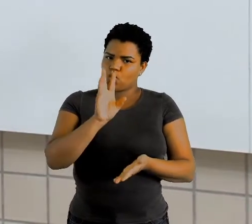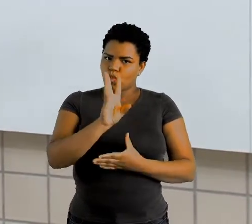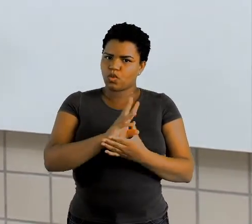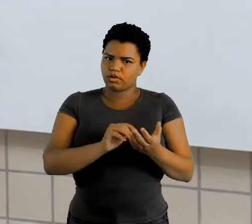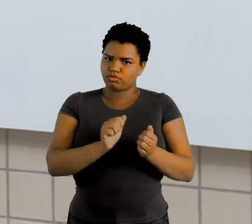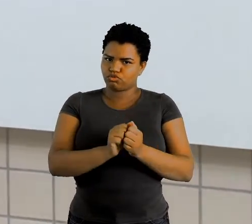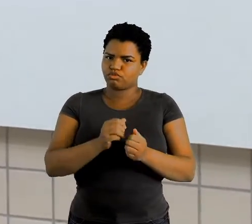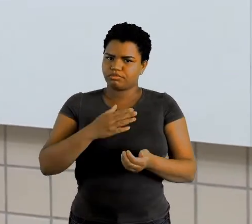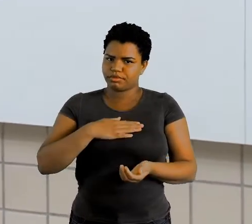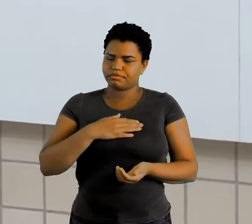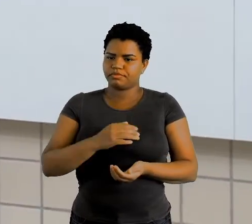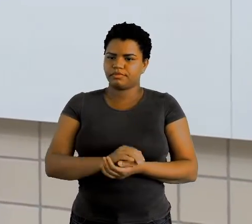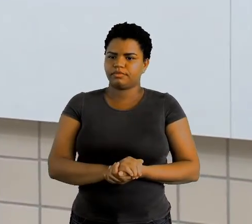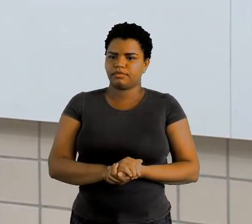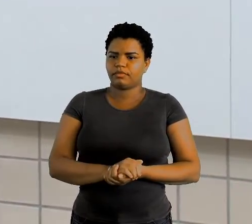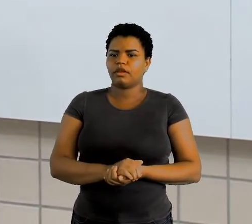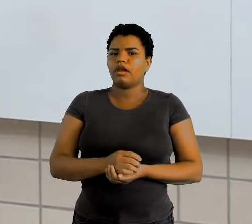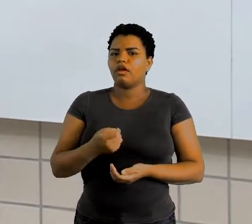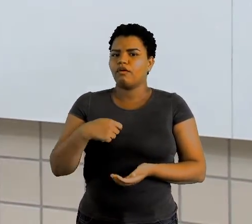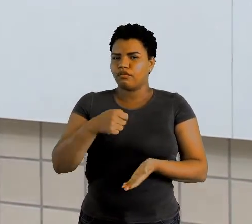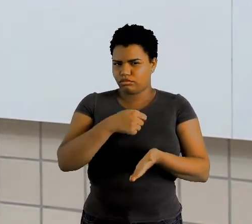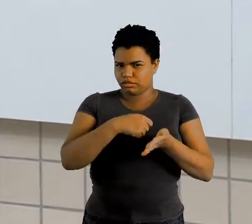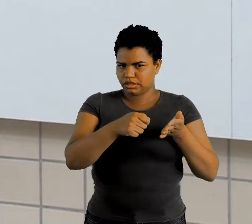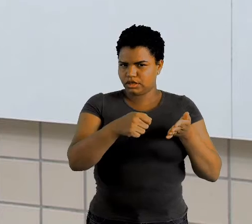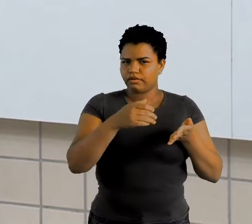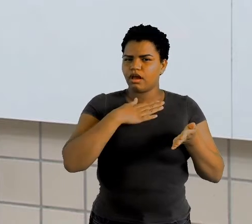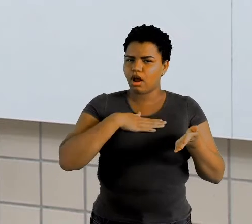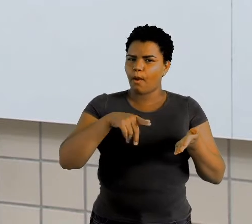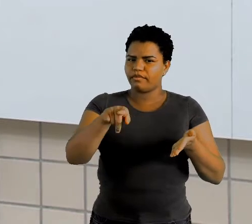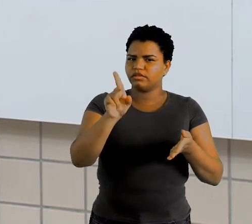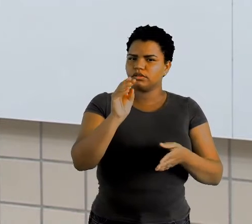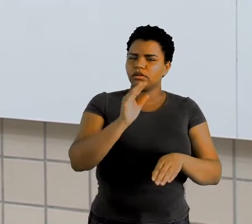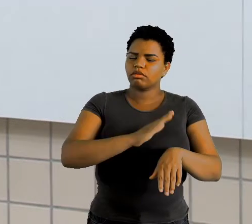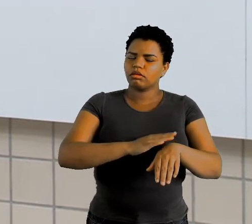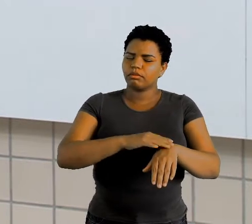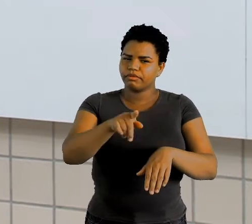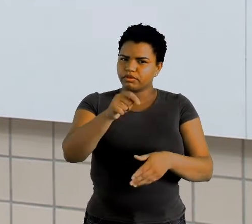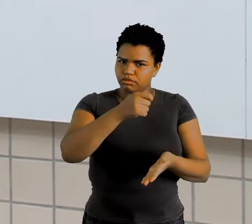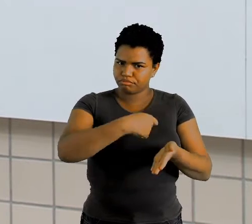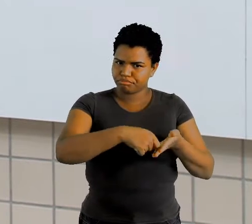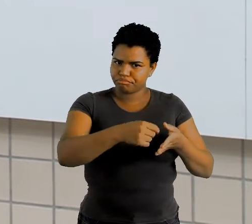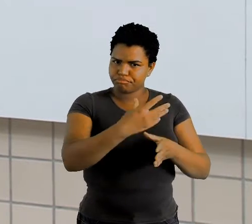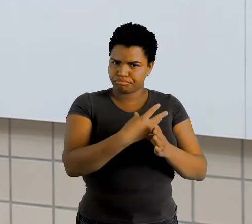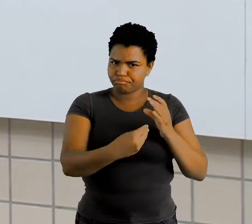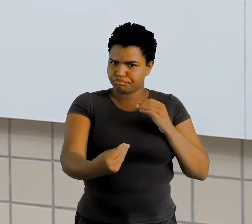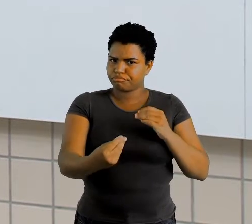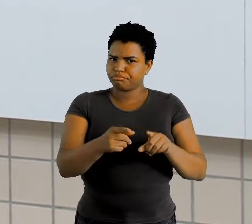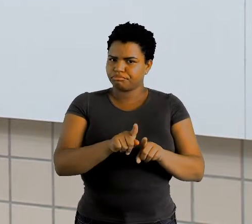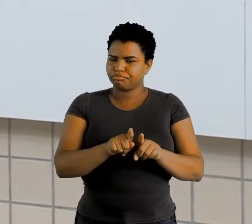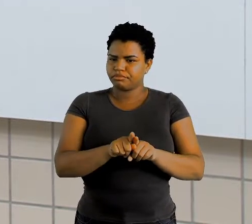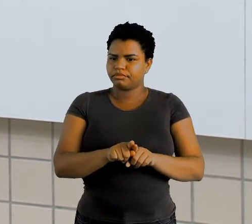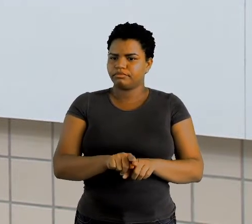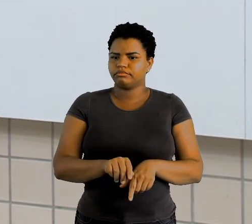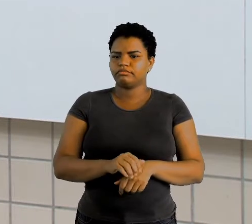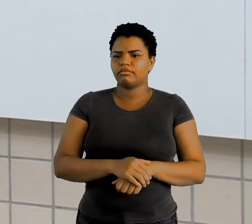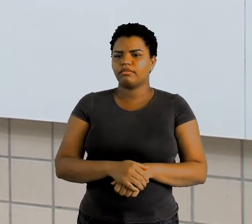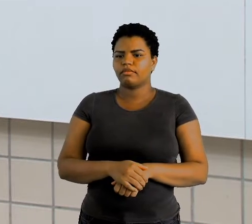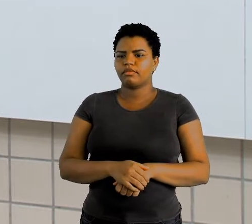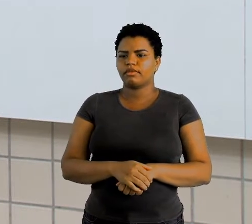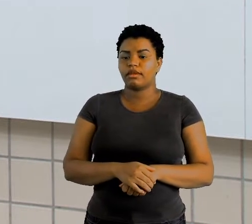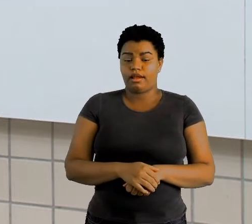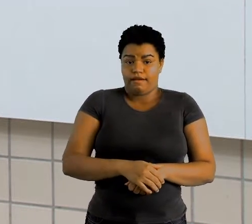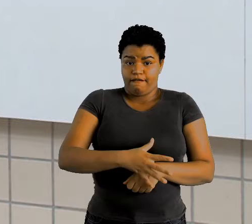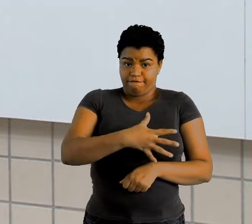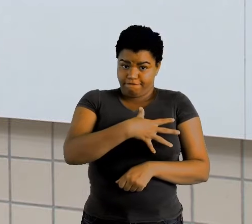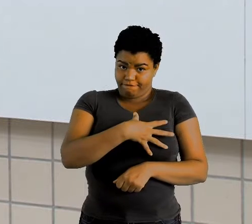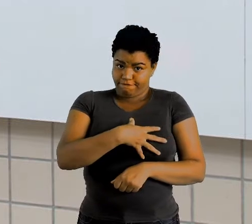Vou fazer bem devagar para você ter tempo de copiar aí no seu caderno. As filhas